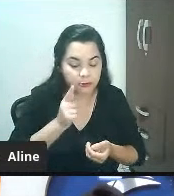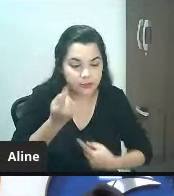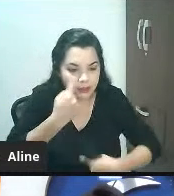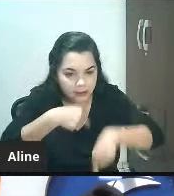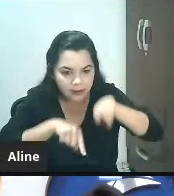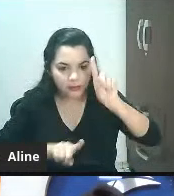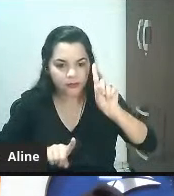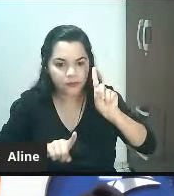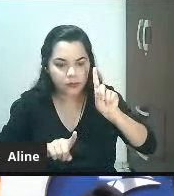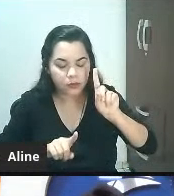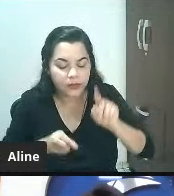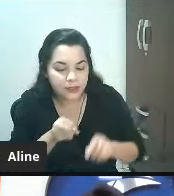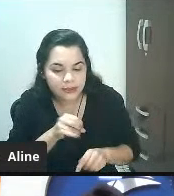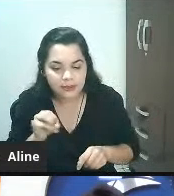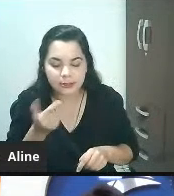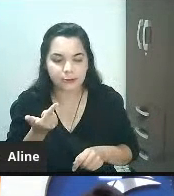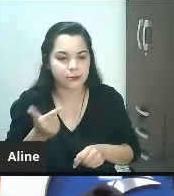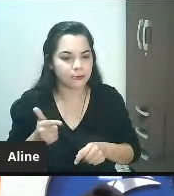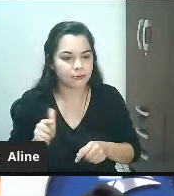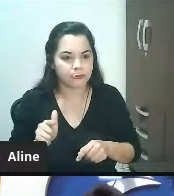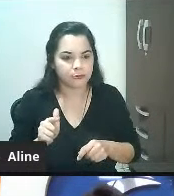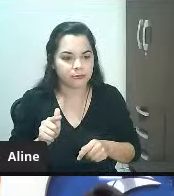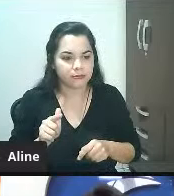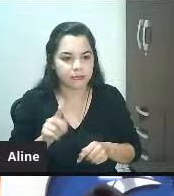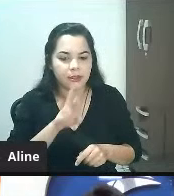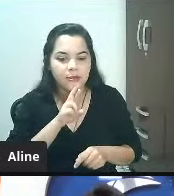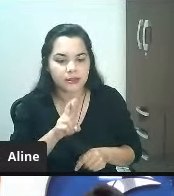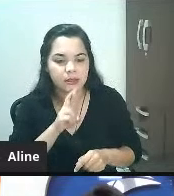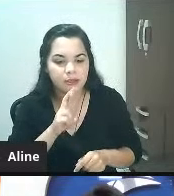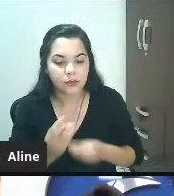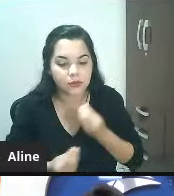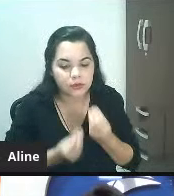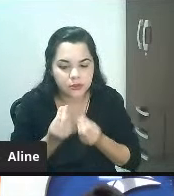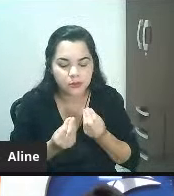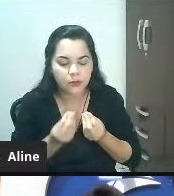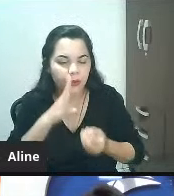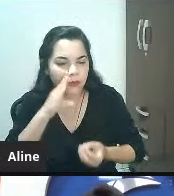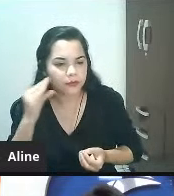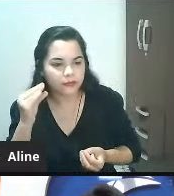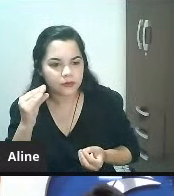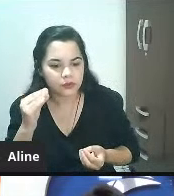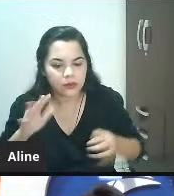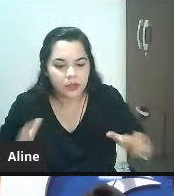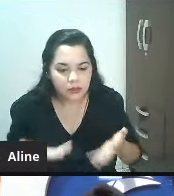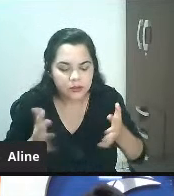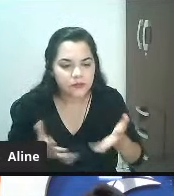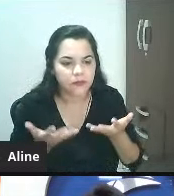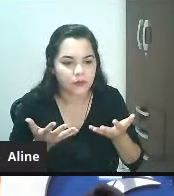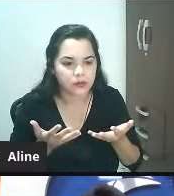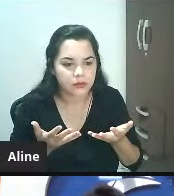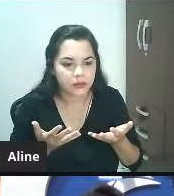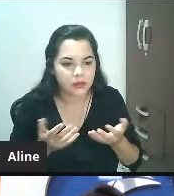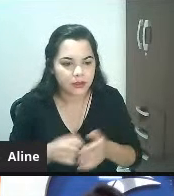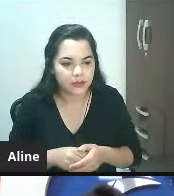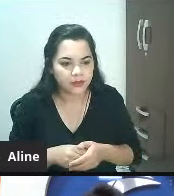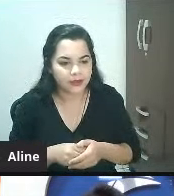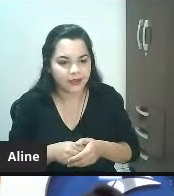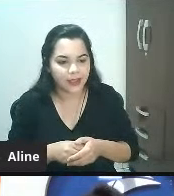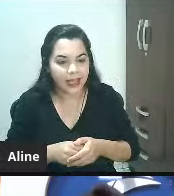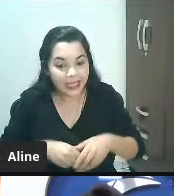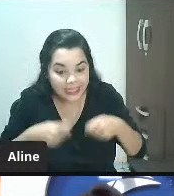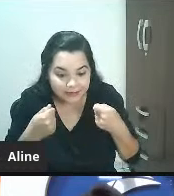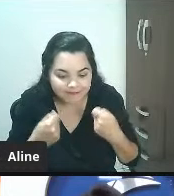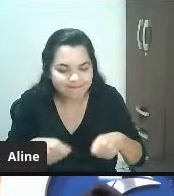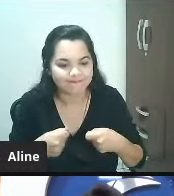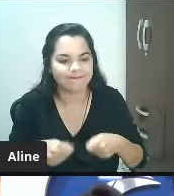que eu não sei o resultado desse alguém? Aí, eu brinco que não está precisando de treinamento, está precisando de Jesus, porque está querendo um milagre.